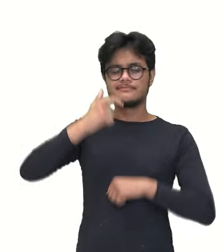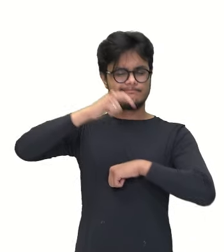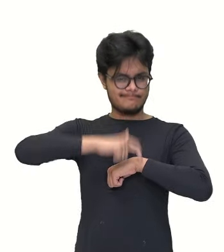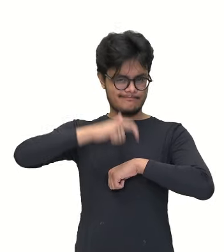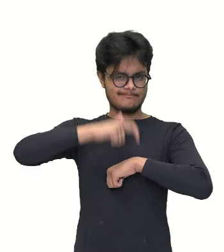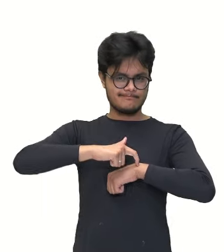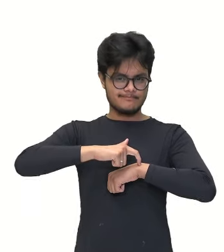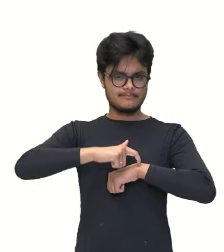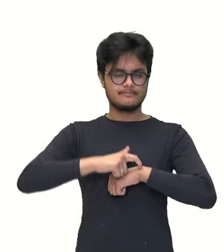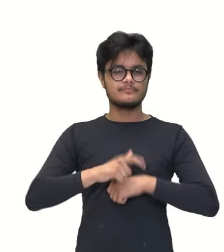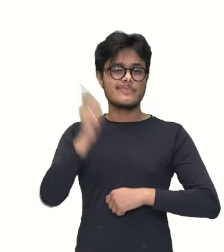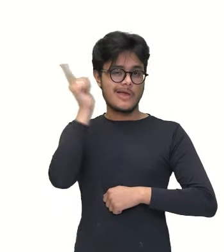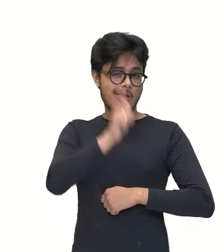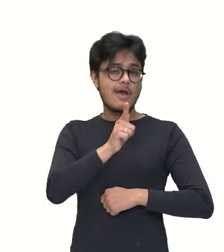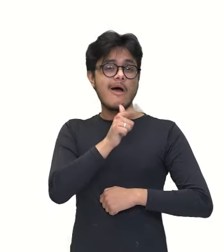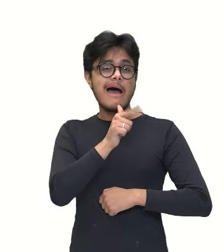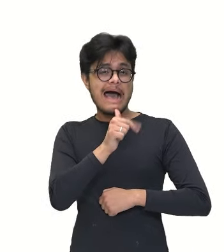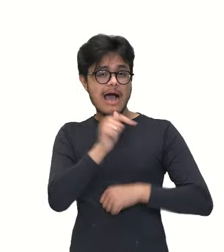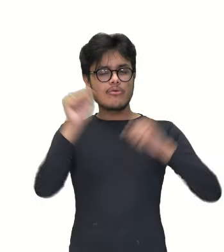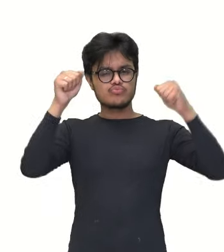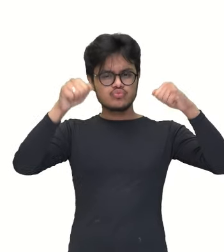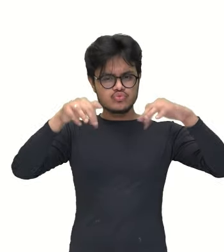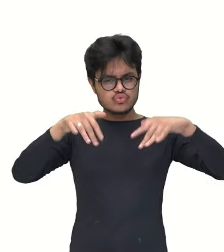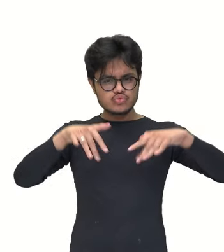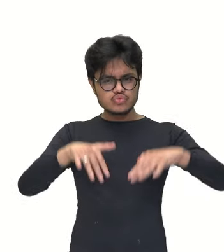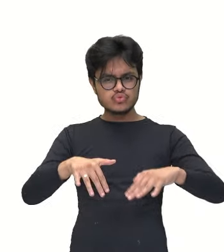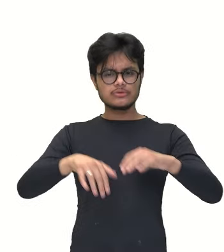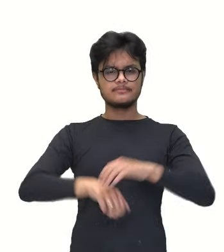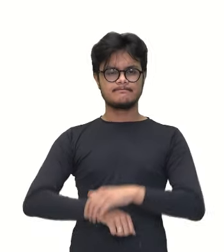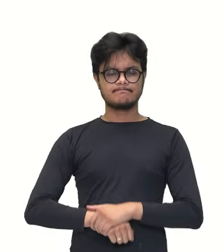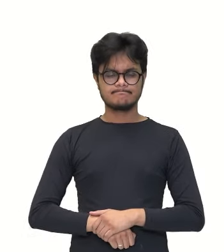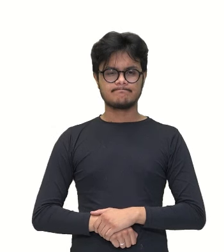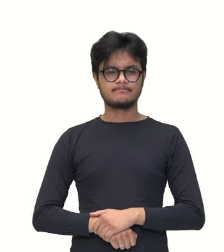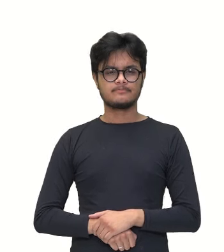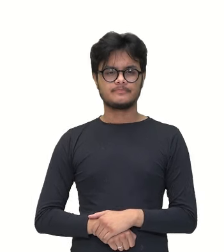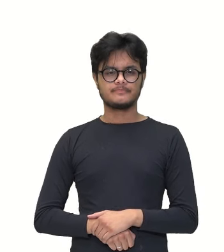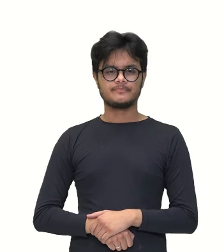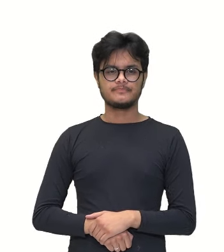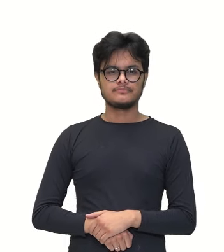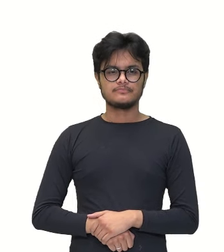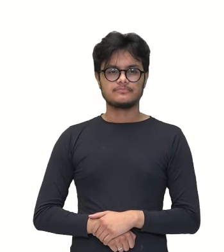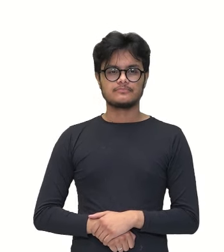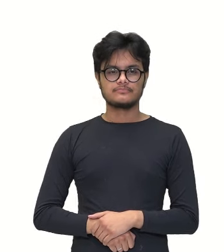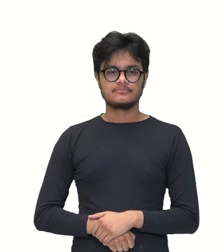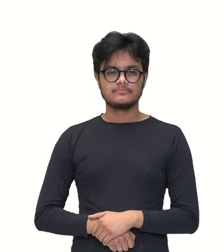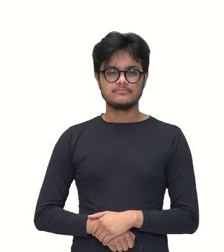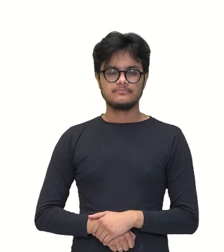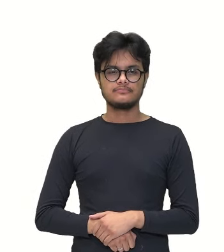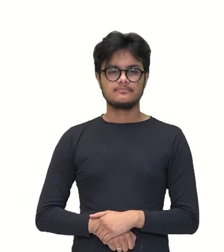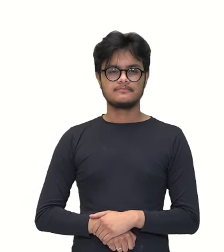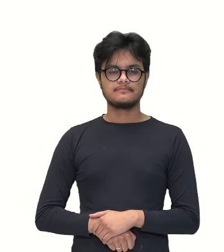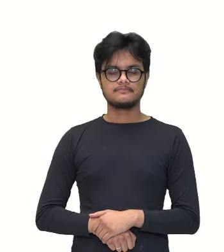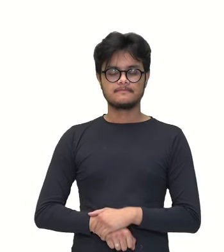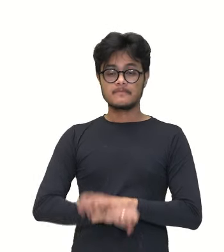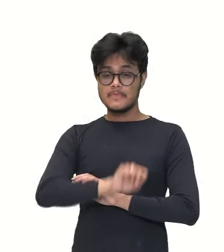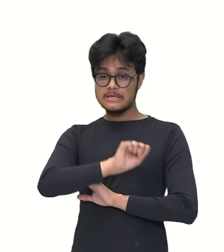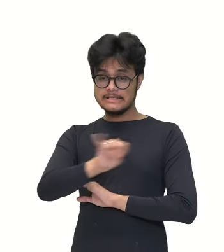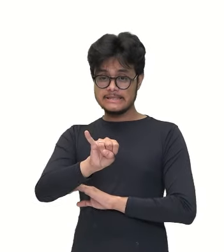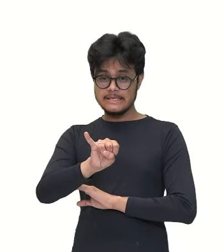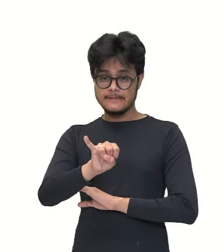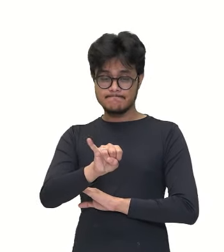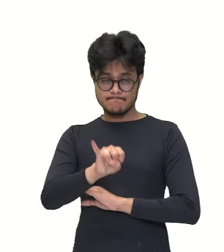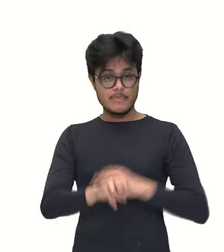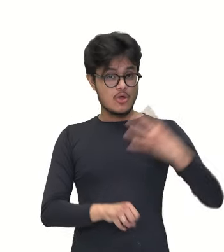horas aqui, Oito horas. Olha só, então, o que está acontecendo. Se passar de quatro